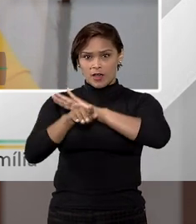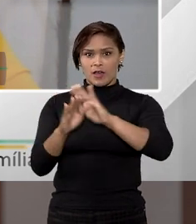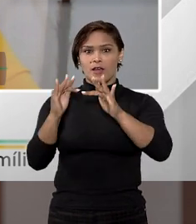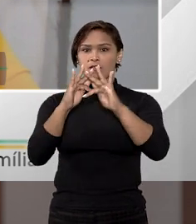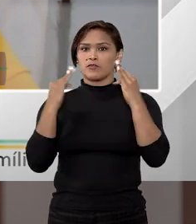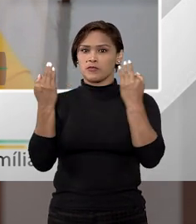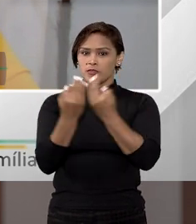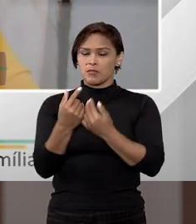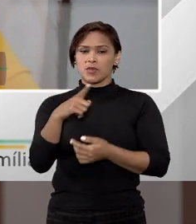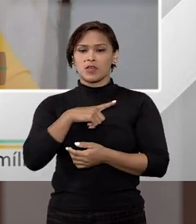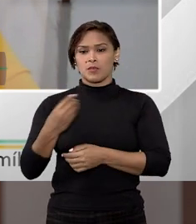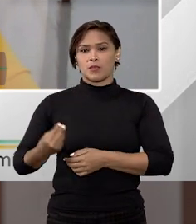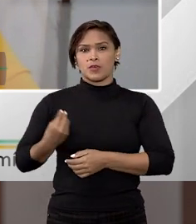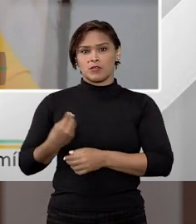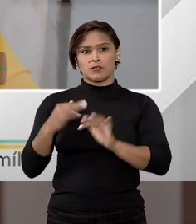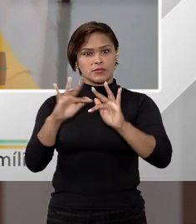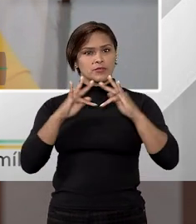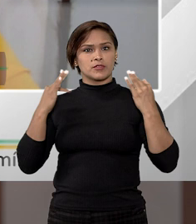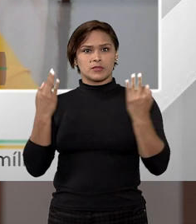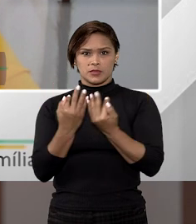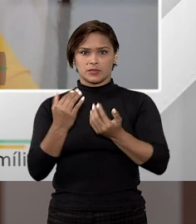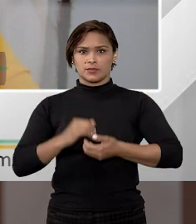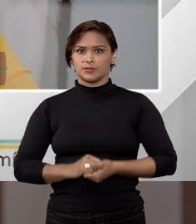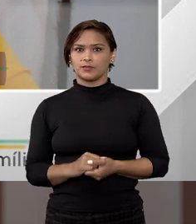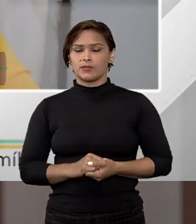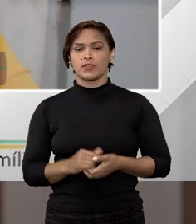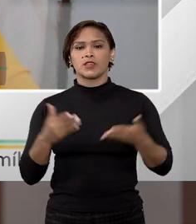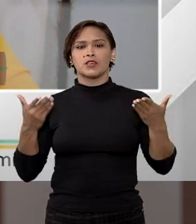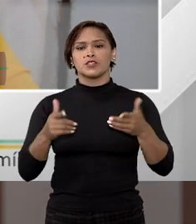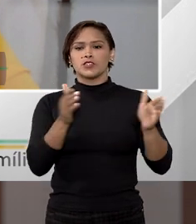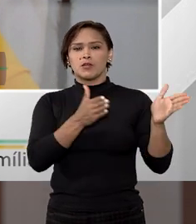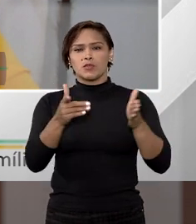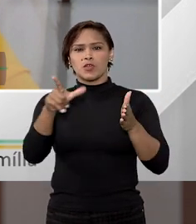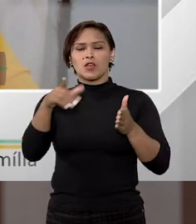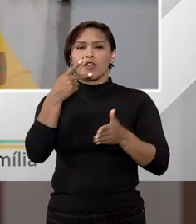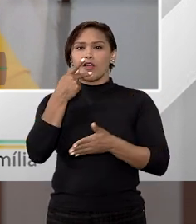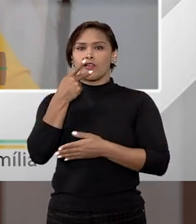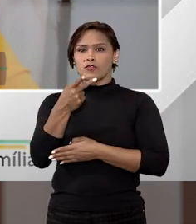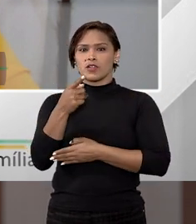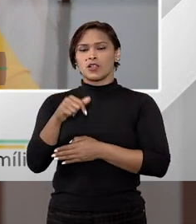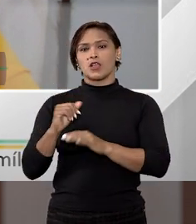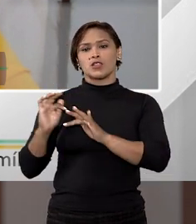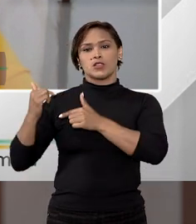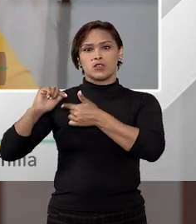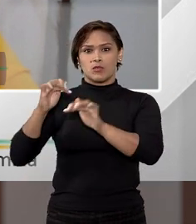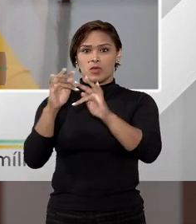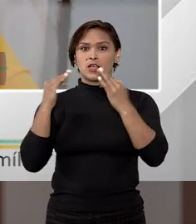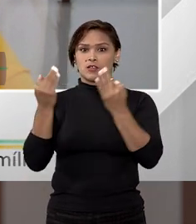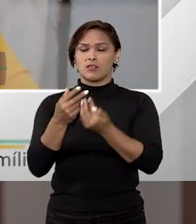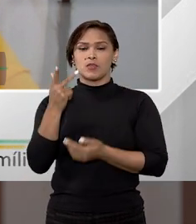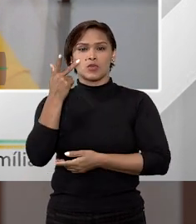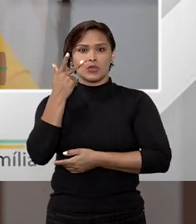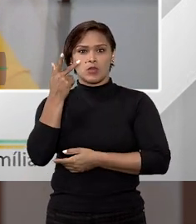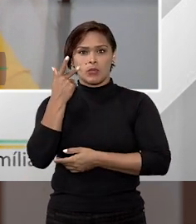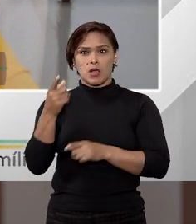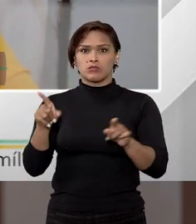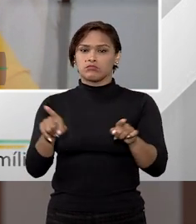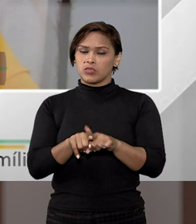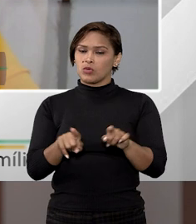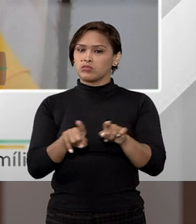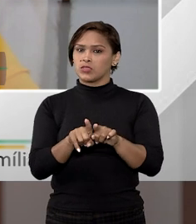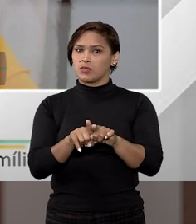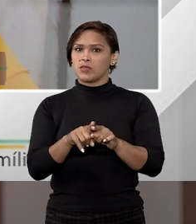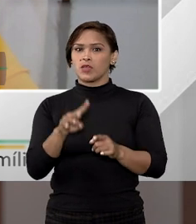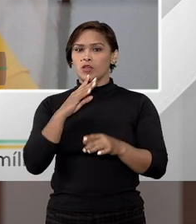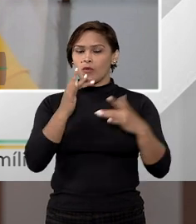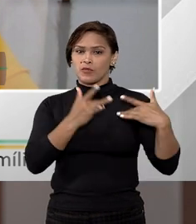ou para a subsistência desta moradia. Já, por outro lado, quando nós falamos do bem de família convencional ou também